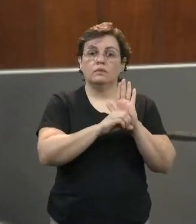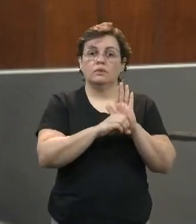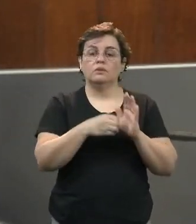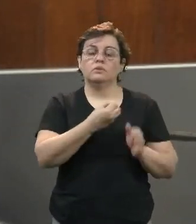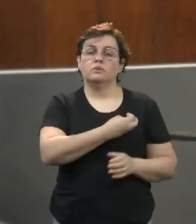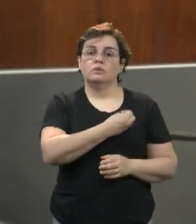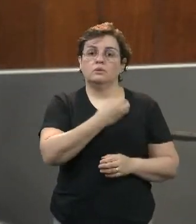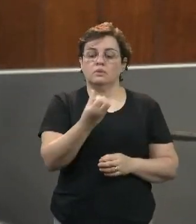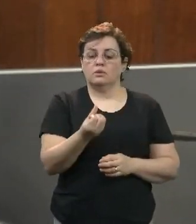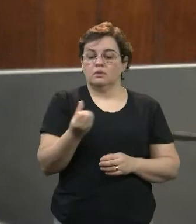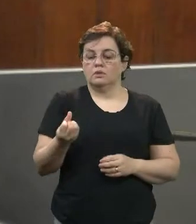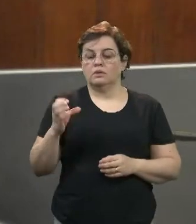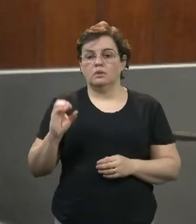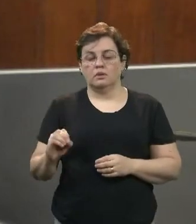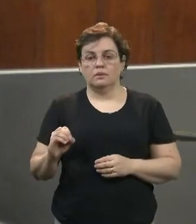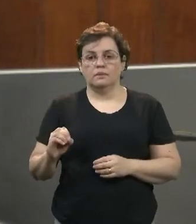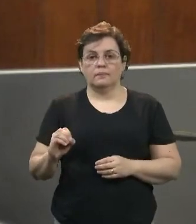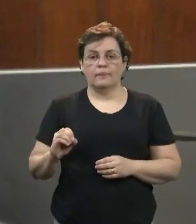660,